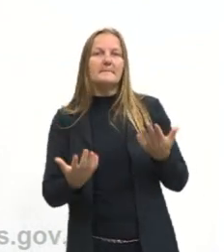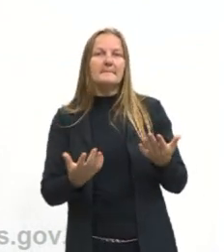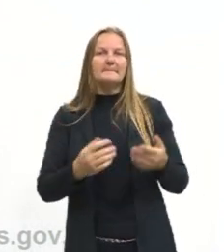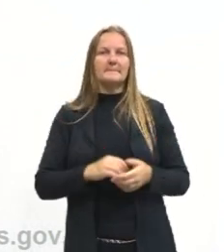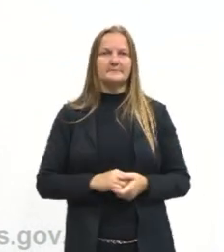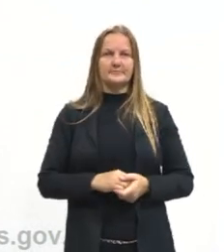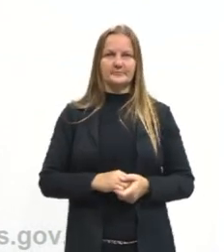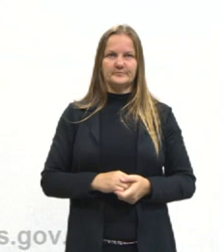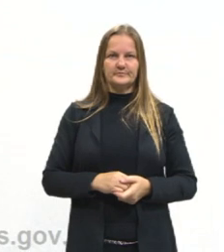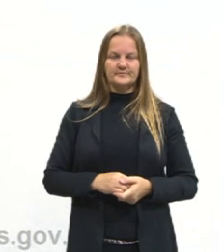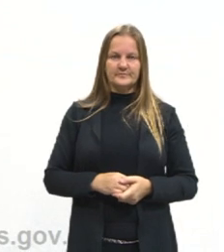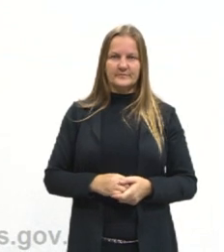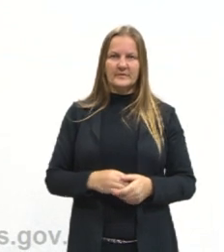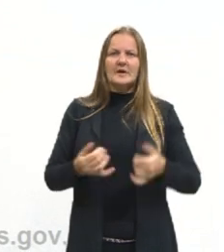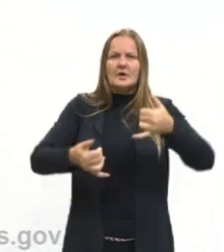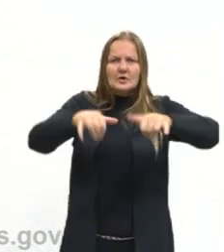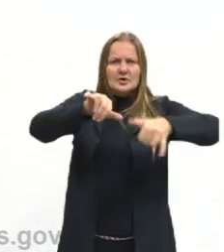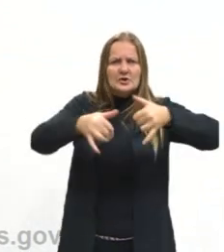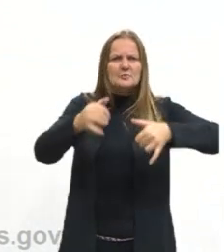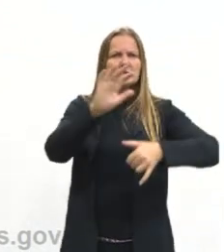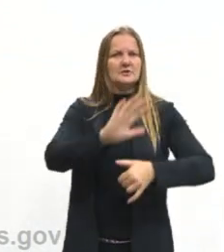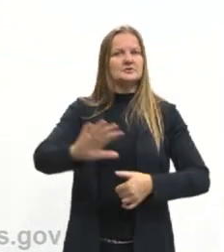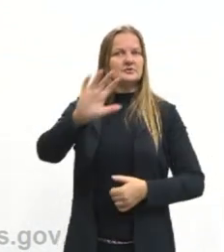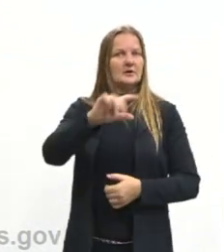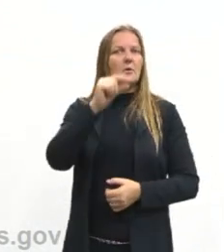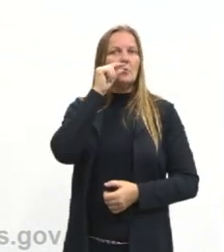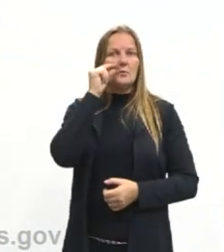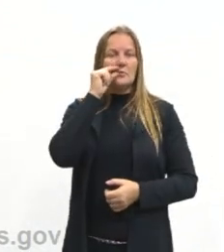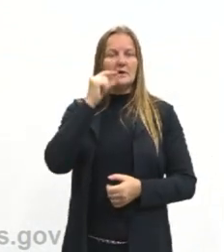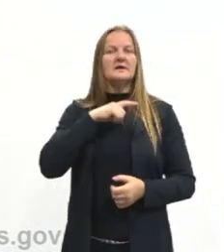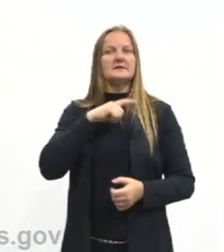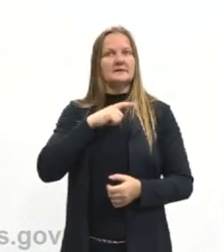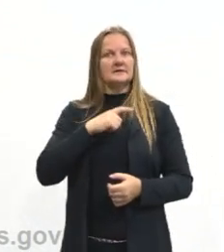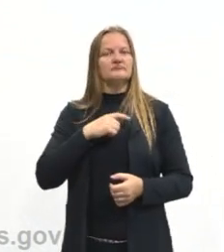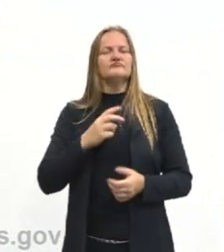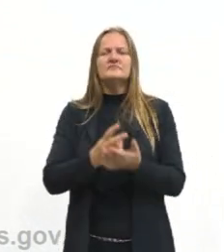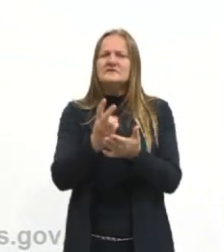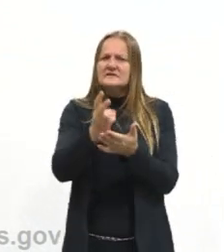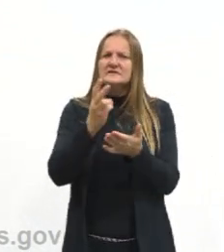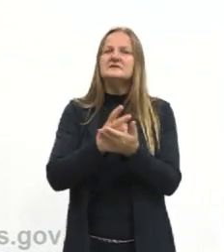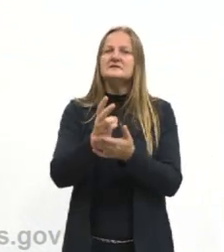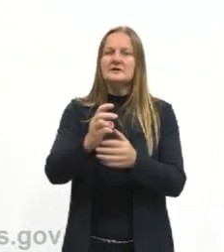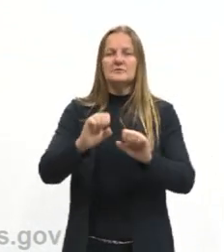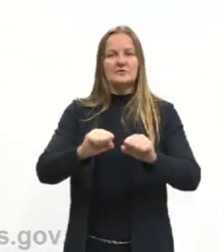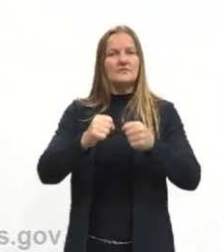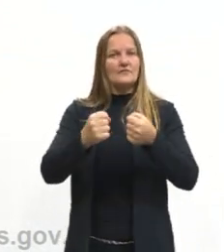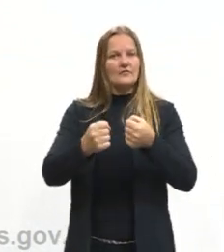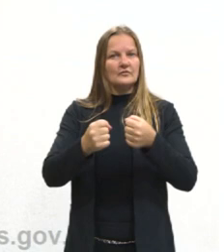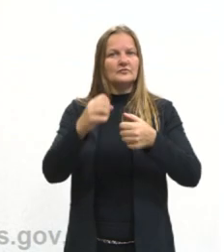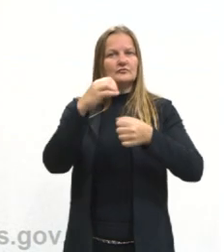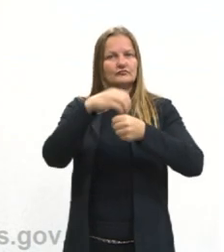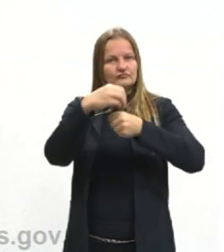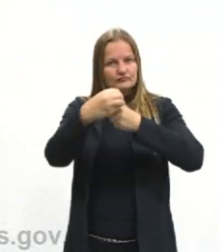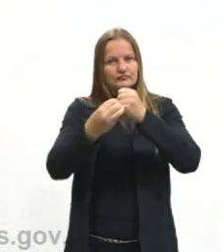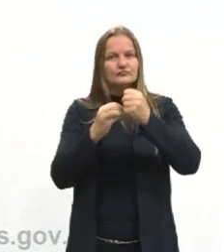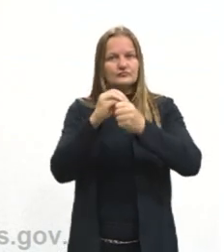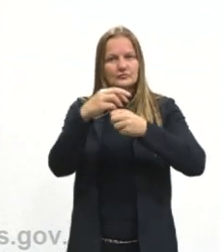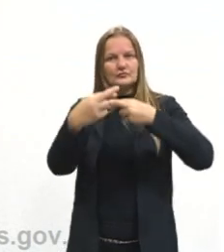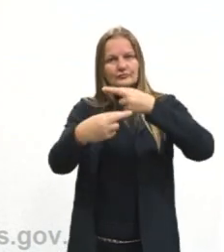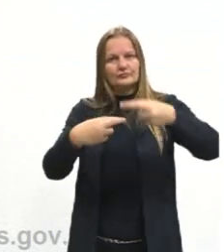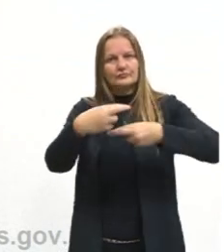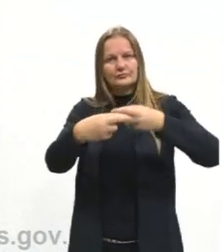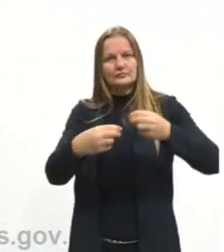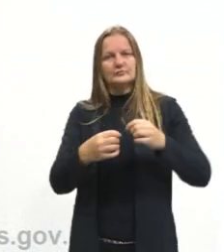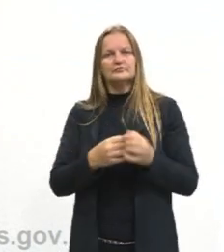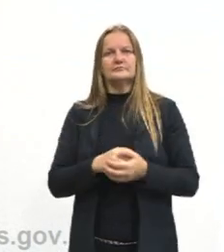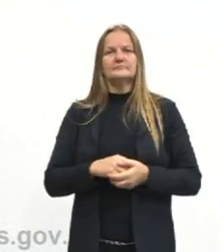Quando a gente vê lá a química geral nos vestibulares e no Enem, sempre tem forças intermoleculares, essas atrações